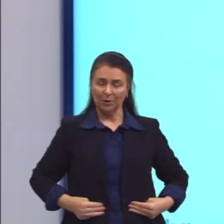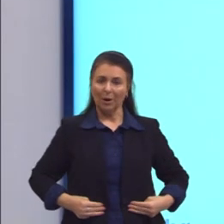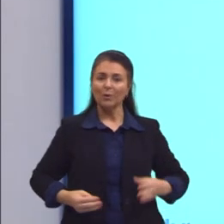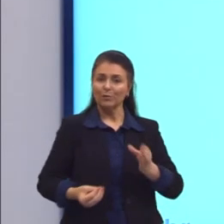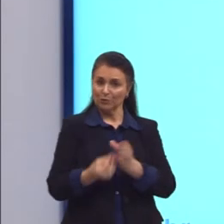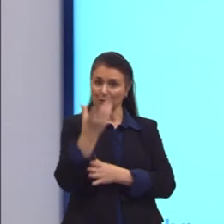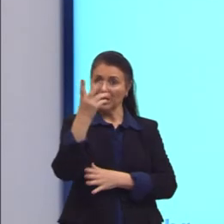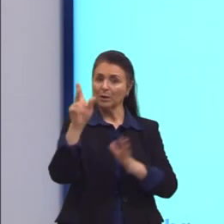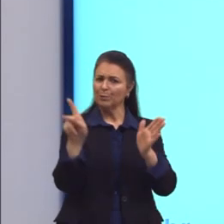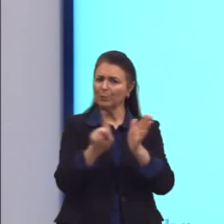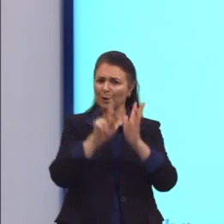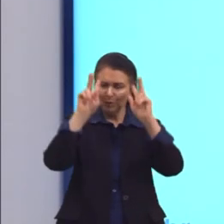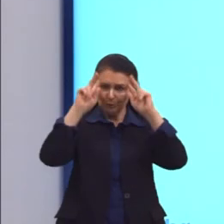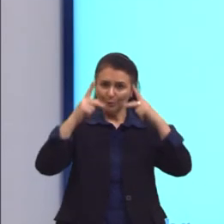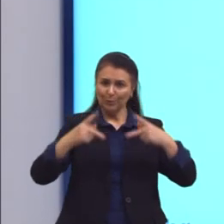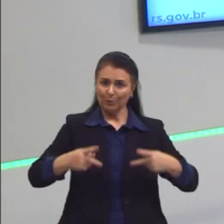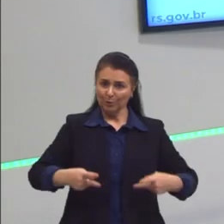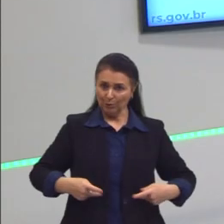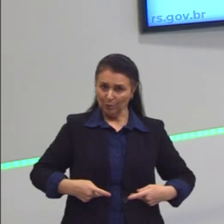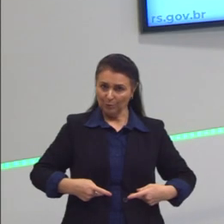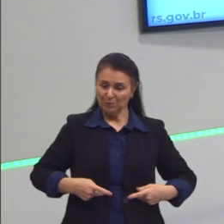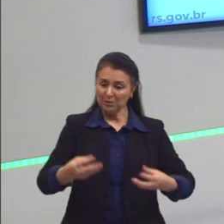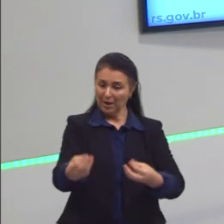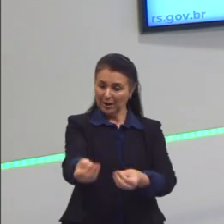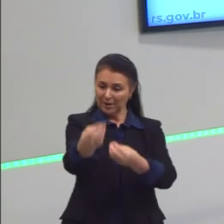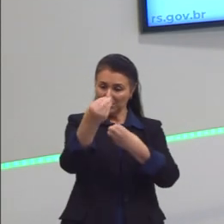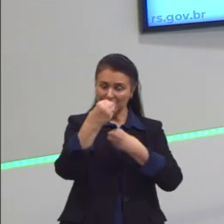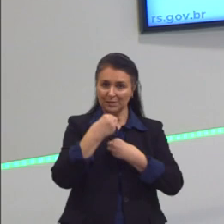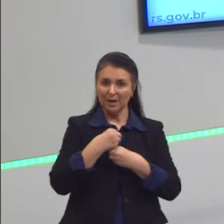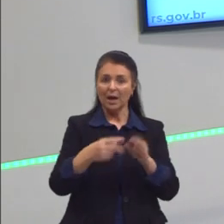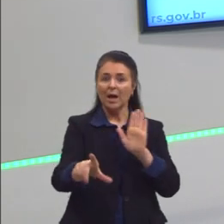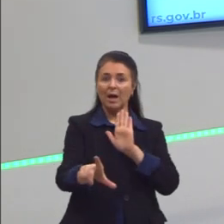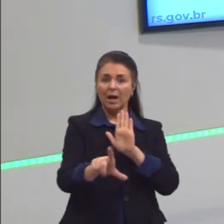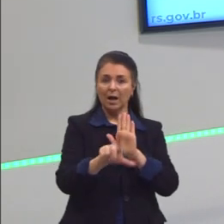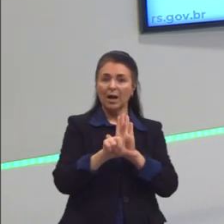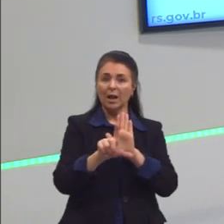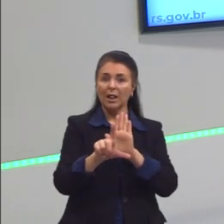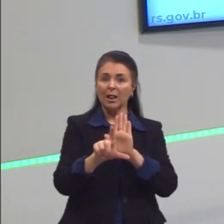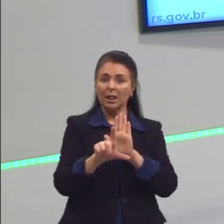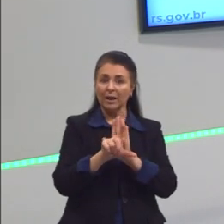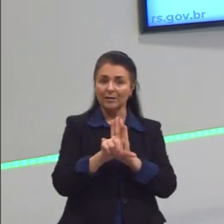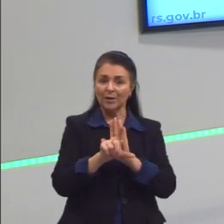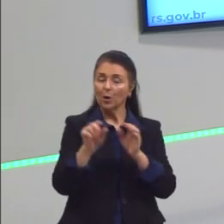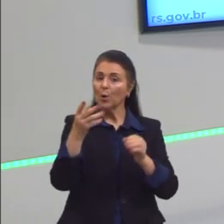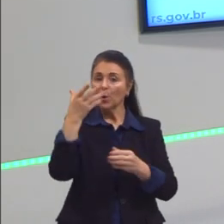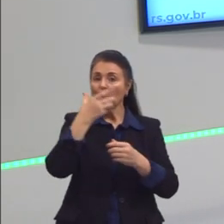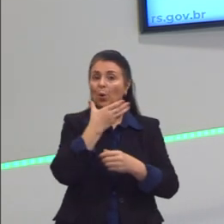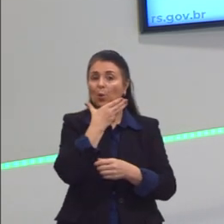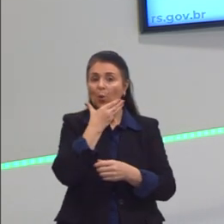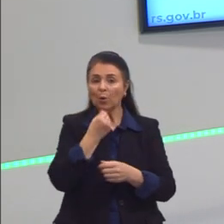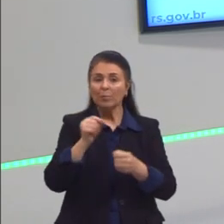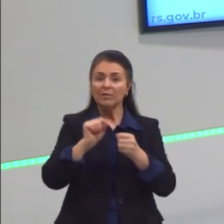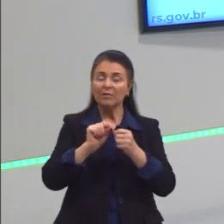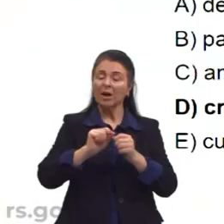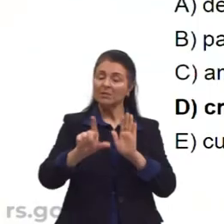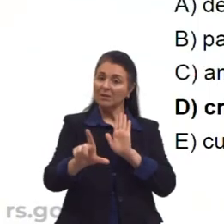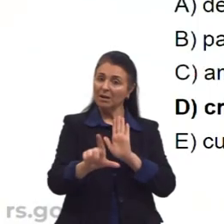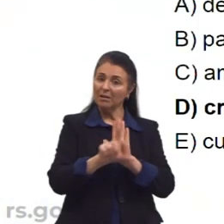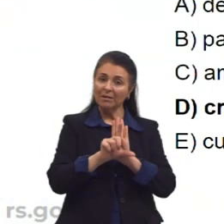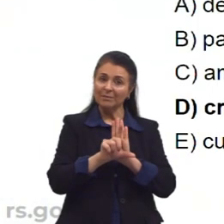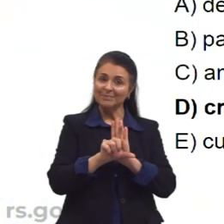pelo homem, que concede a si mesmo a lei a qual deve-se submeter. Olha só, Essa é a moral.